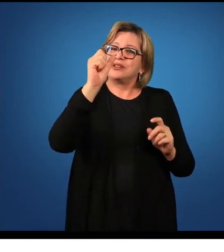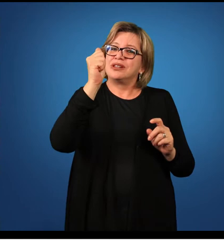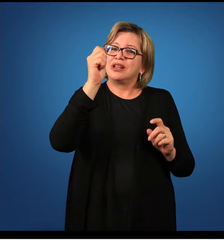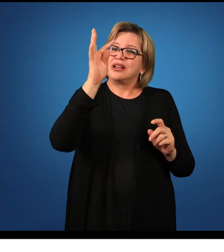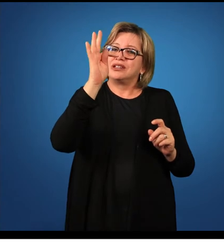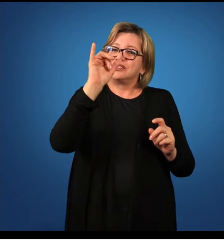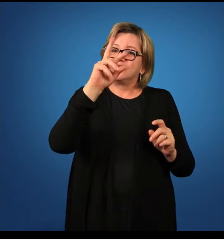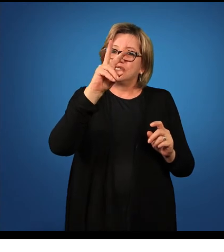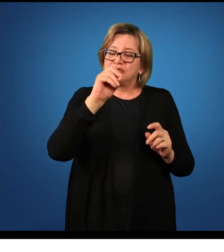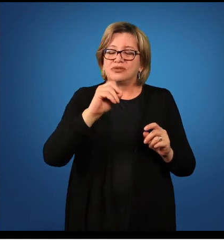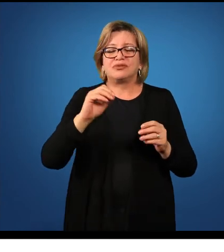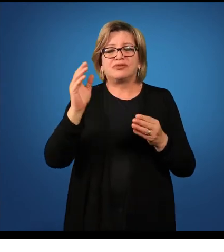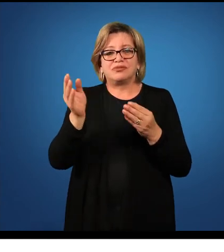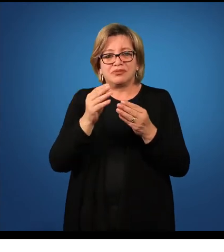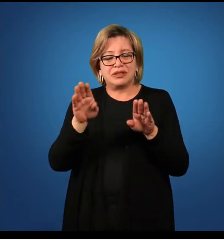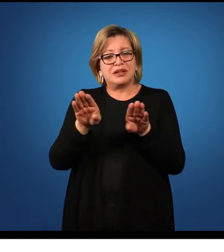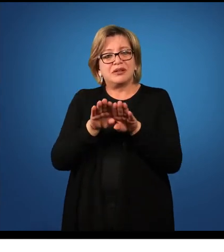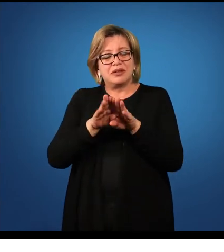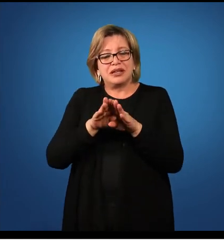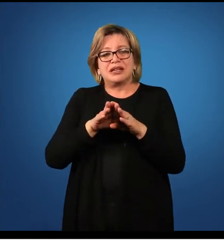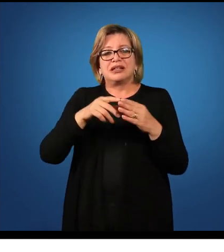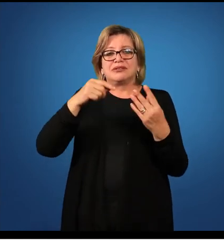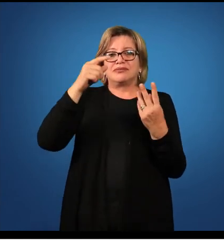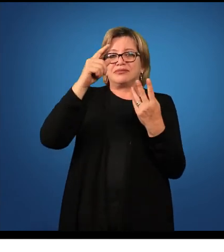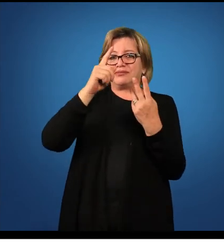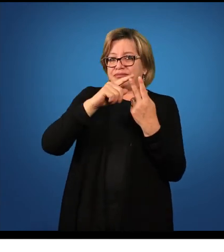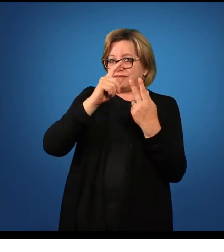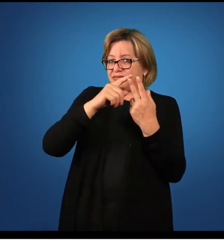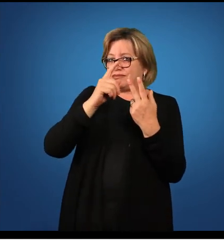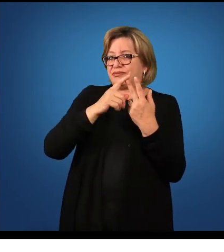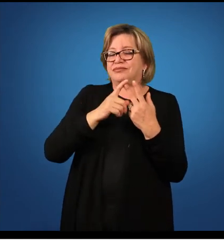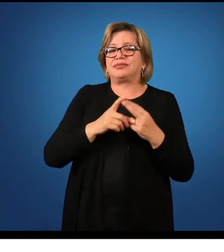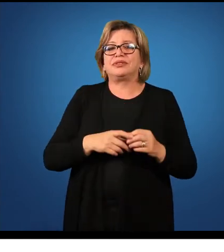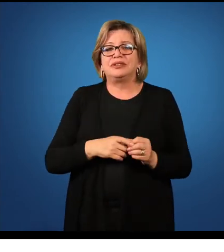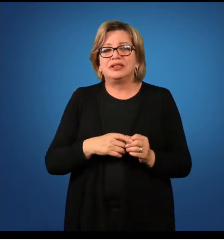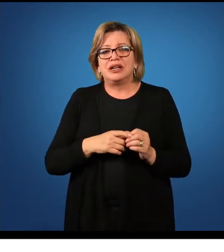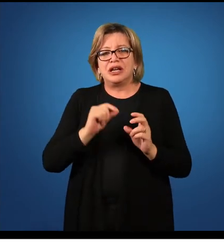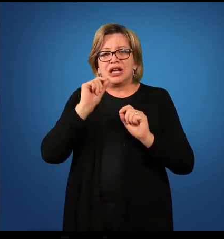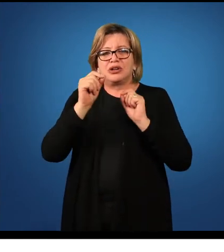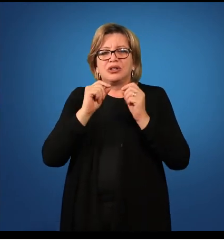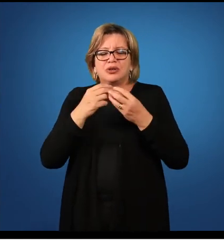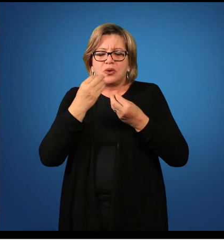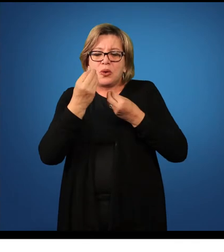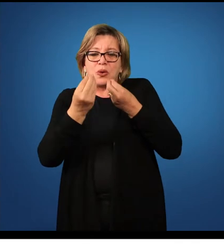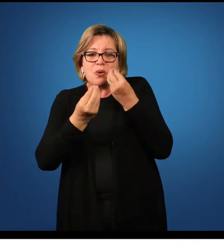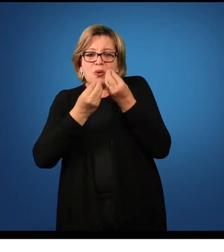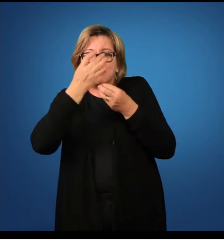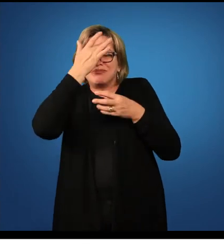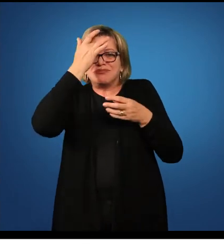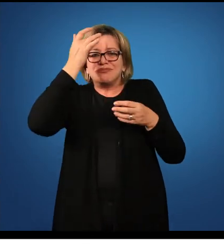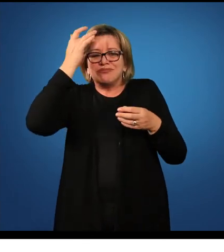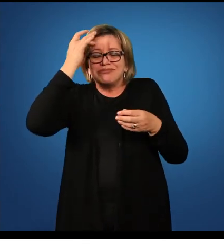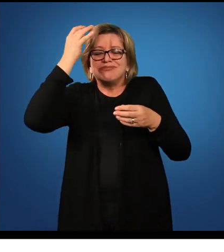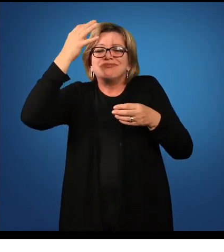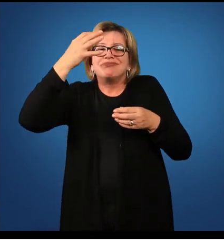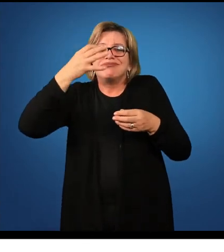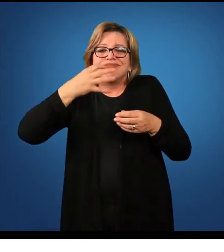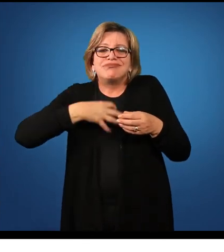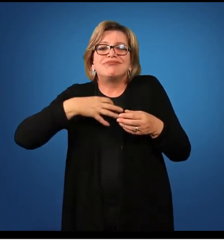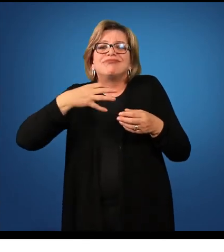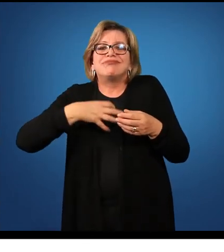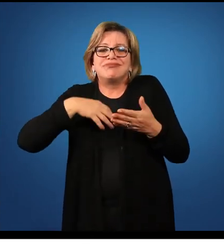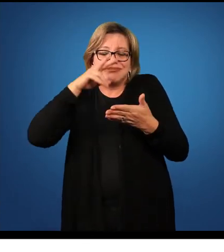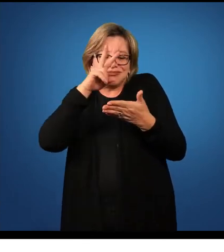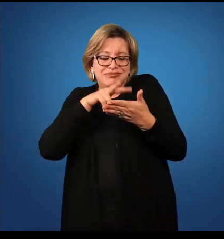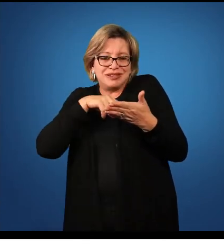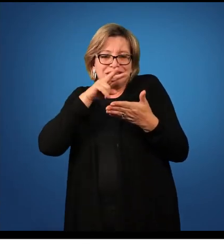também da segunda declinação. Aí vem a questão, de que modo que essas crianças leram o